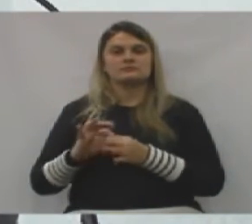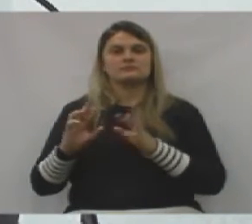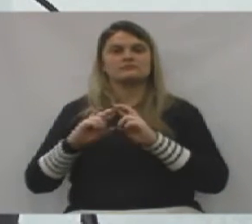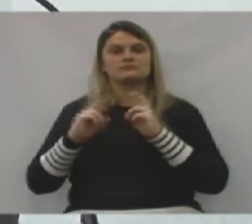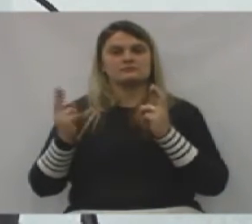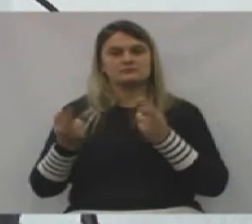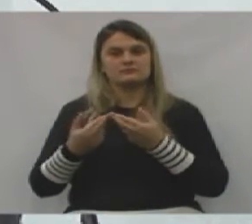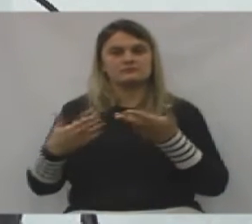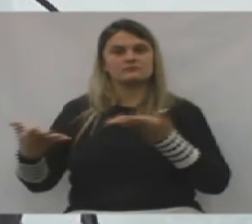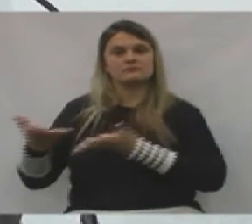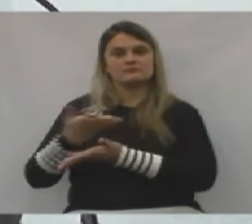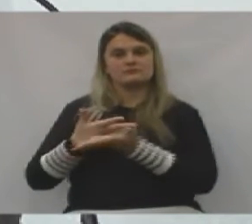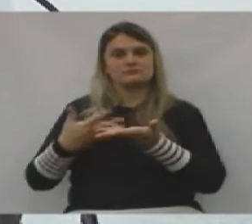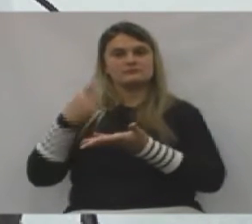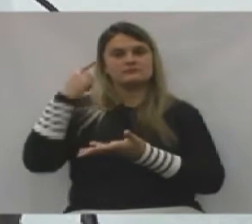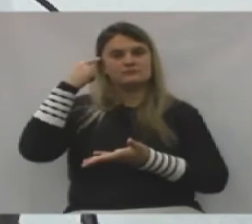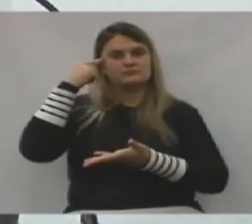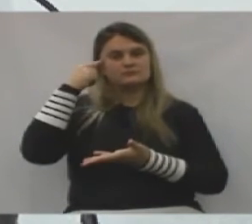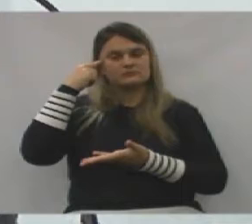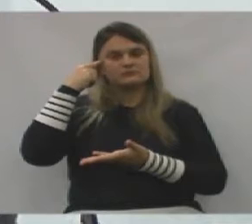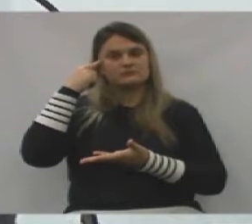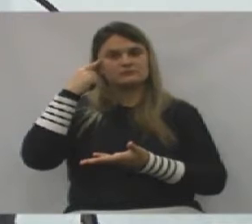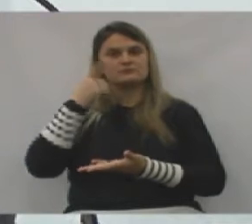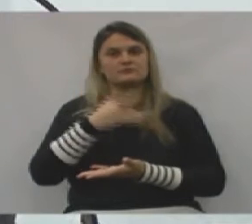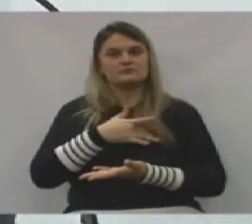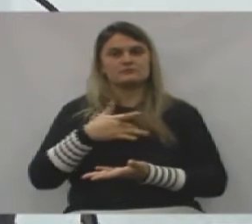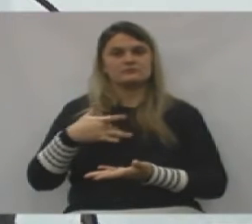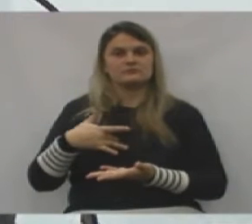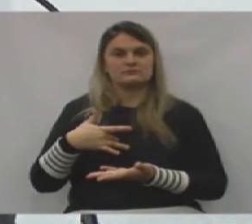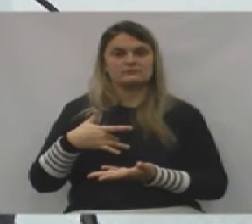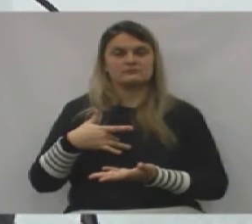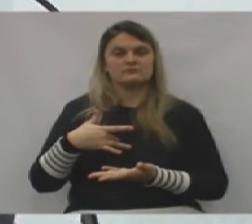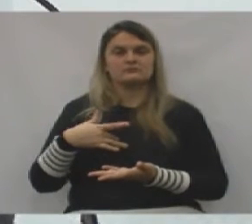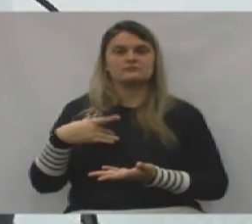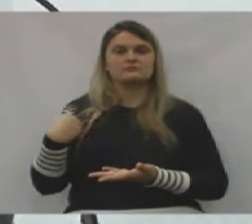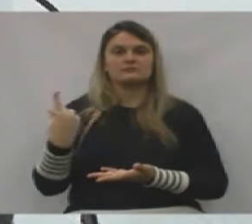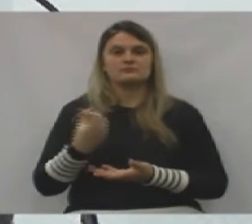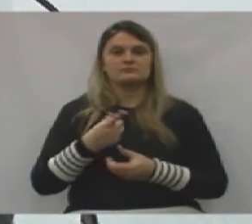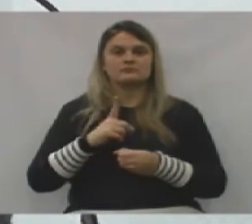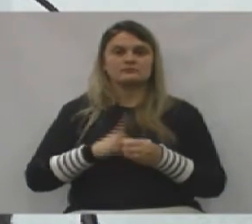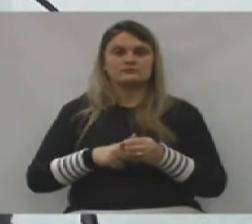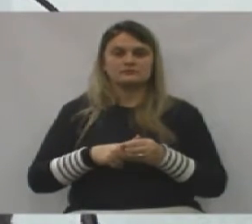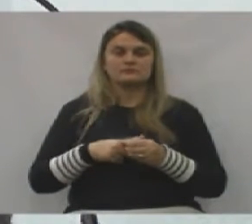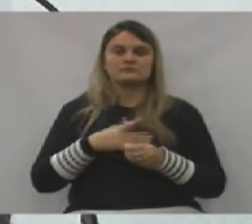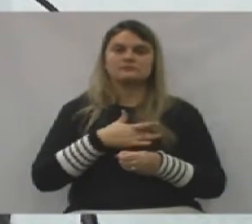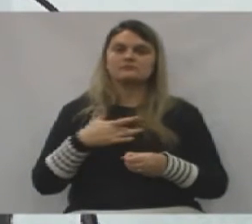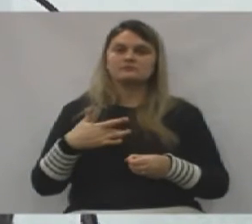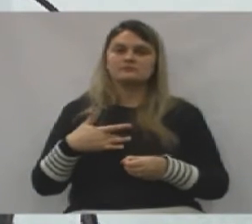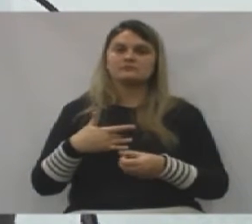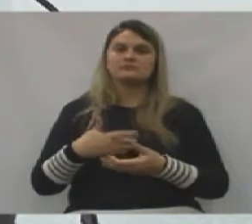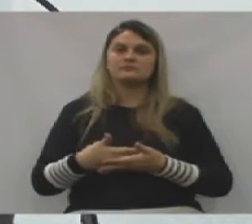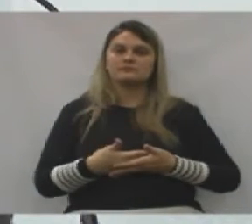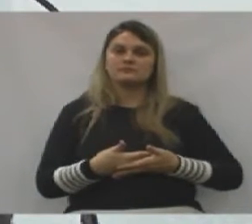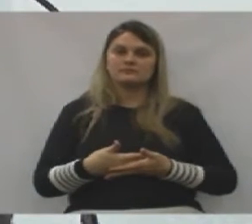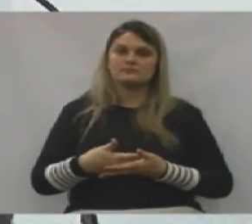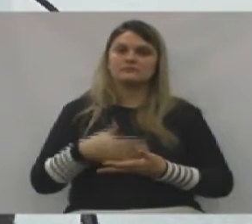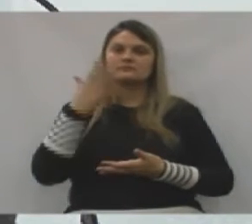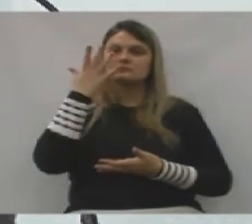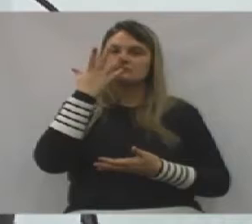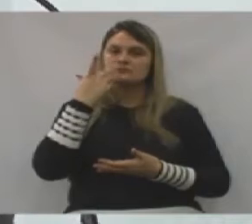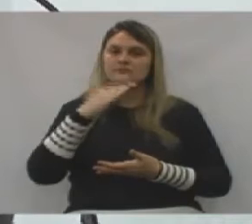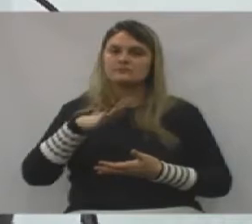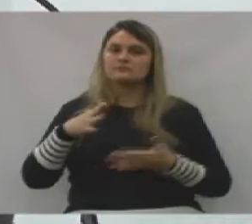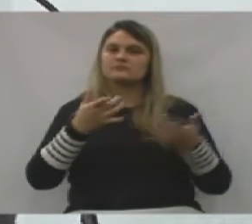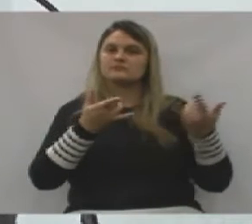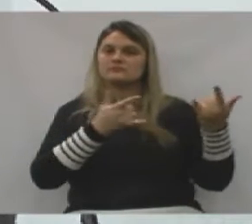reuniões, pensaram na saúde da nossa cidade, na saúde do bebê, da criança,